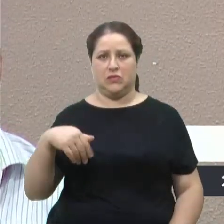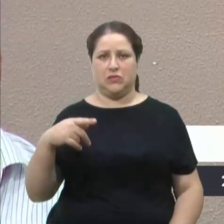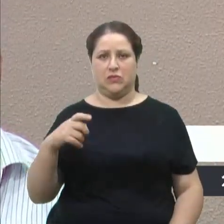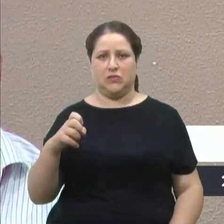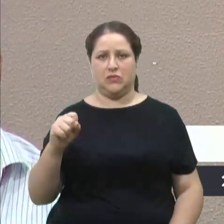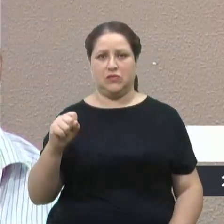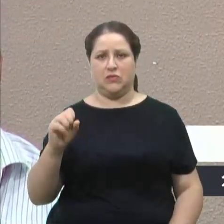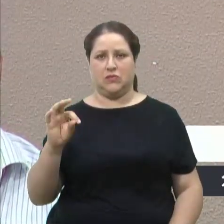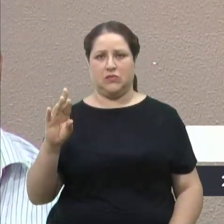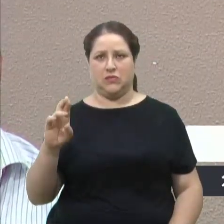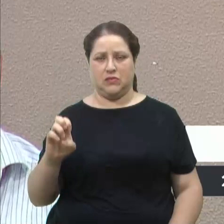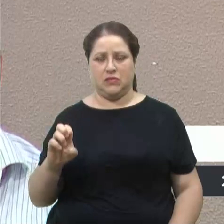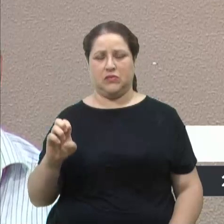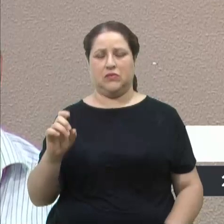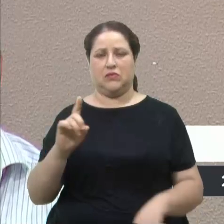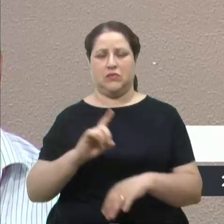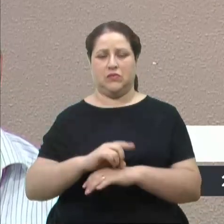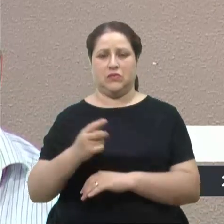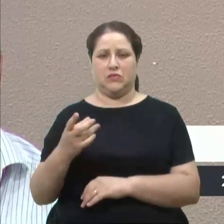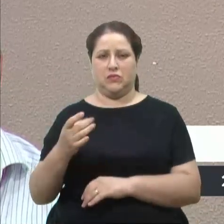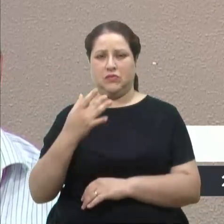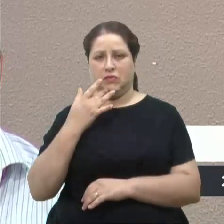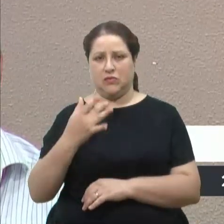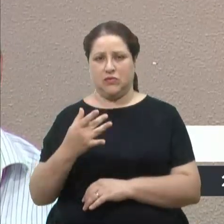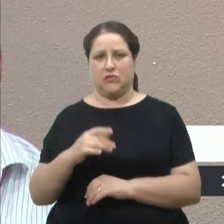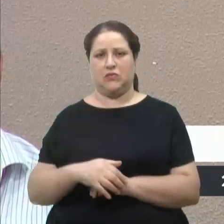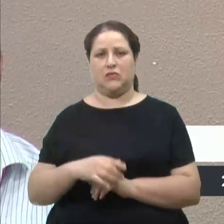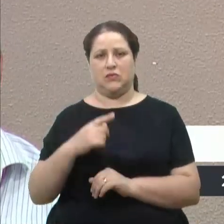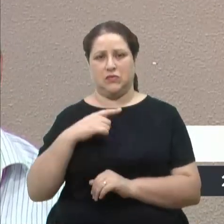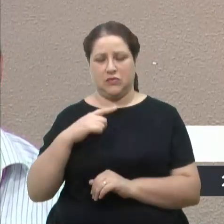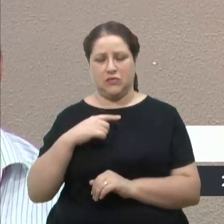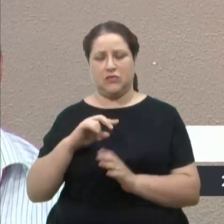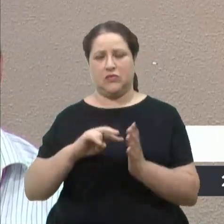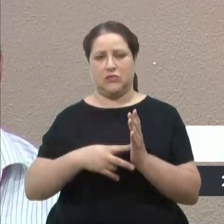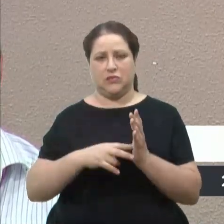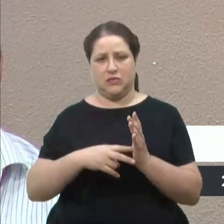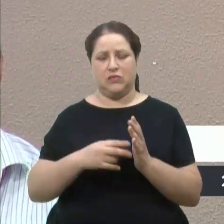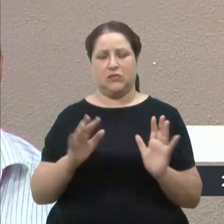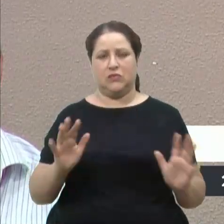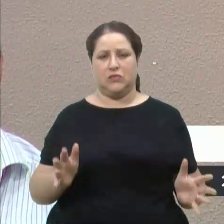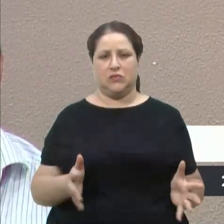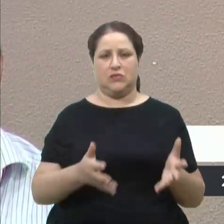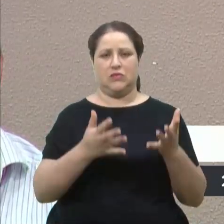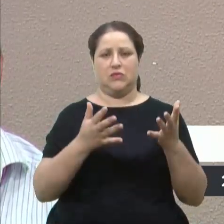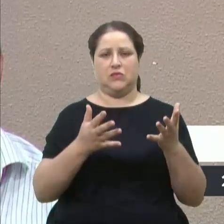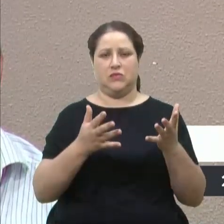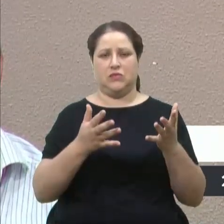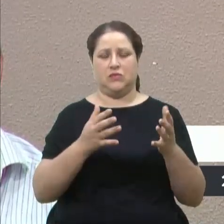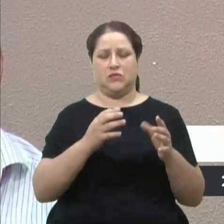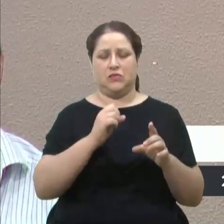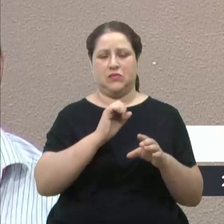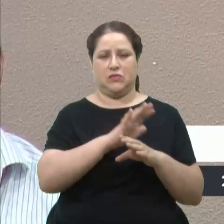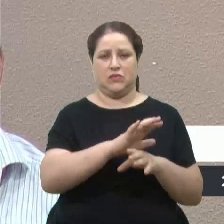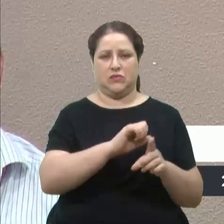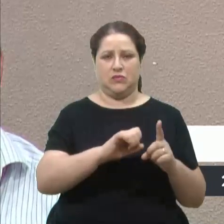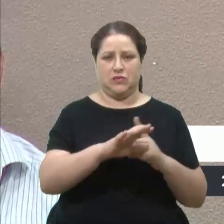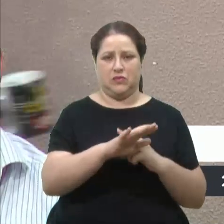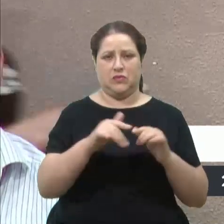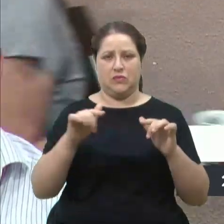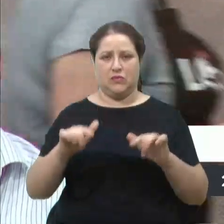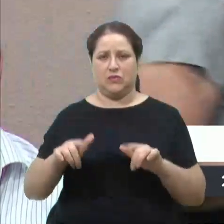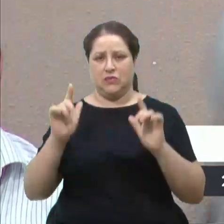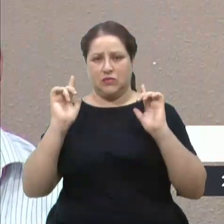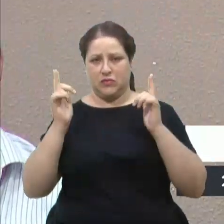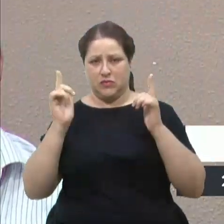sim, o sindicato metalúrgico está produzindo não só a assistência social, não só a área de lazer, mas